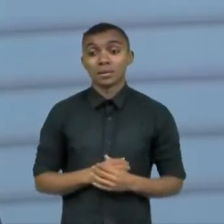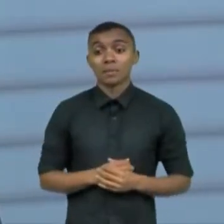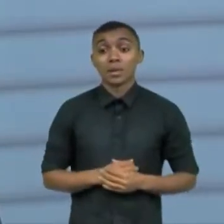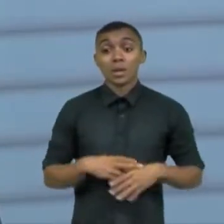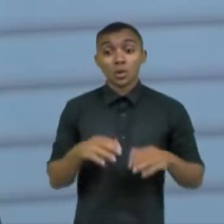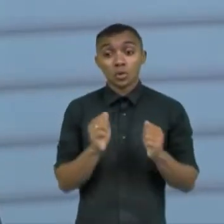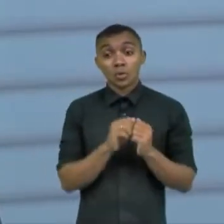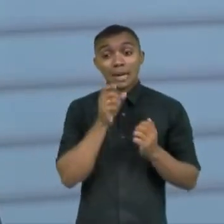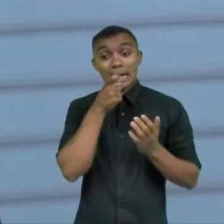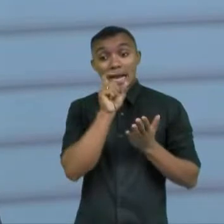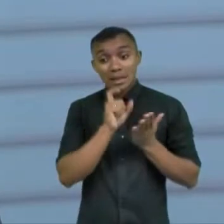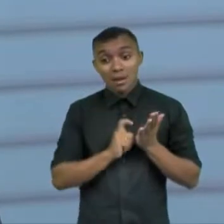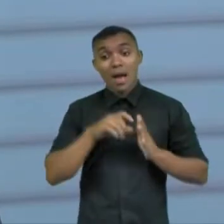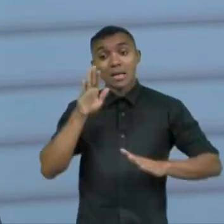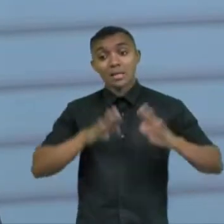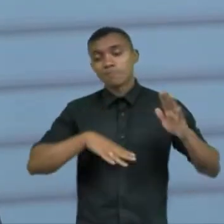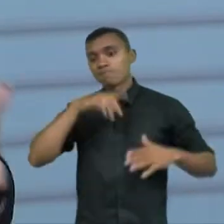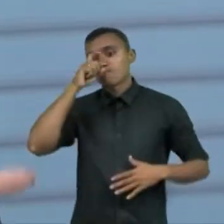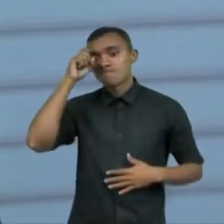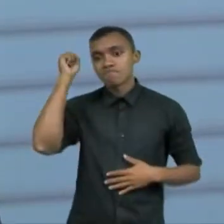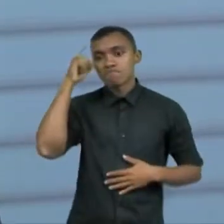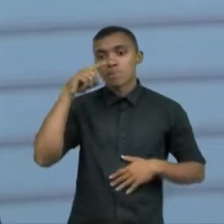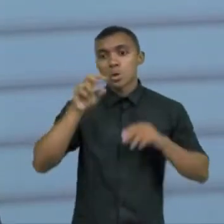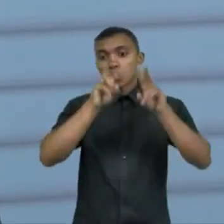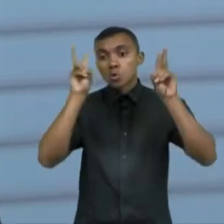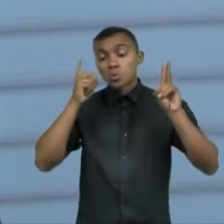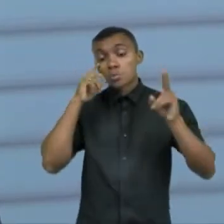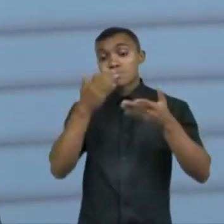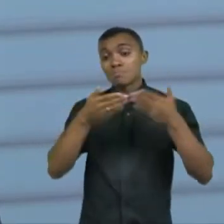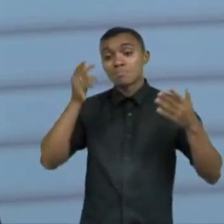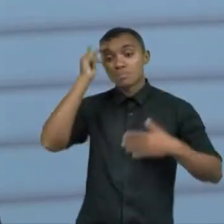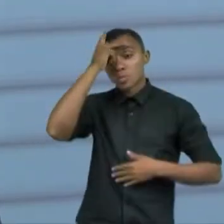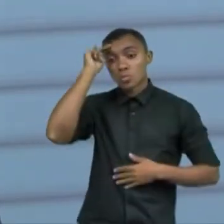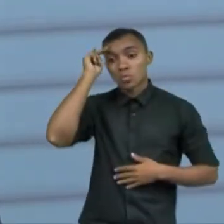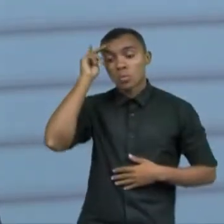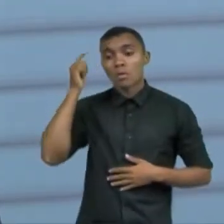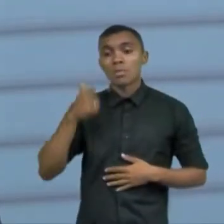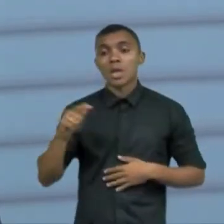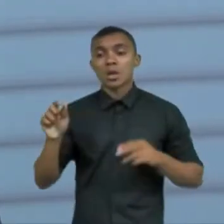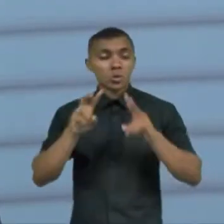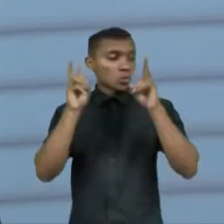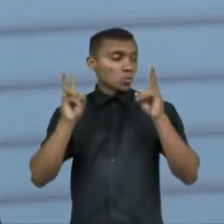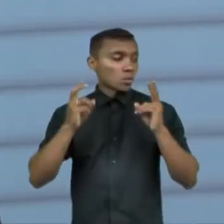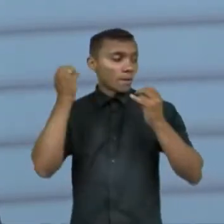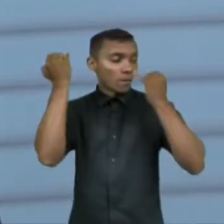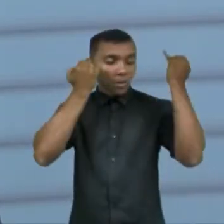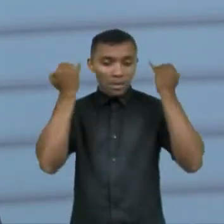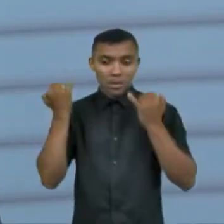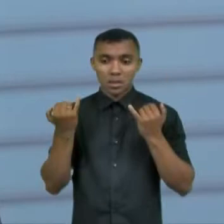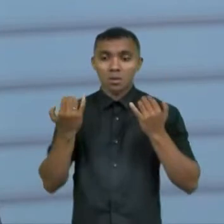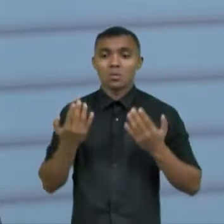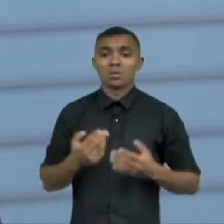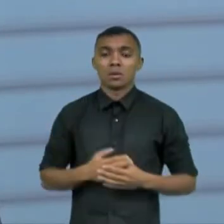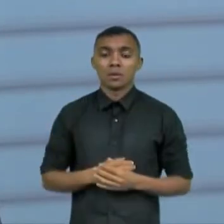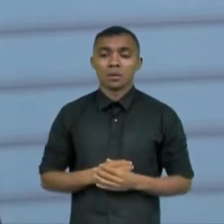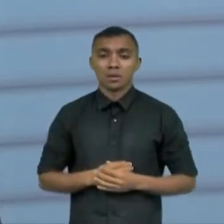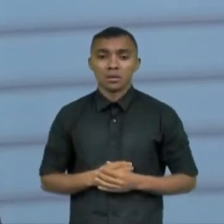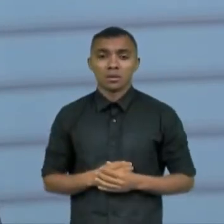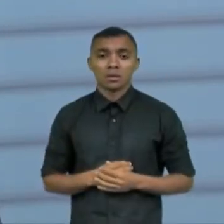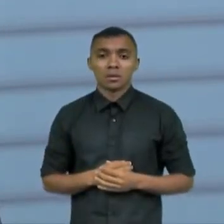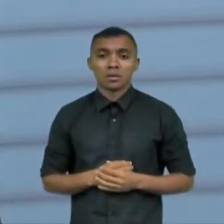eu ainda passo por situações difíceis das pessoas que não tem a informação que a gente precisa difundir que eu falo tanto